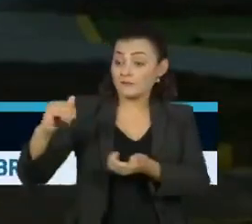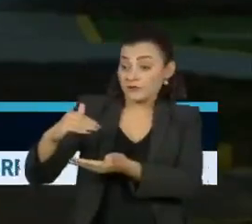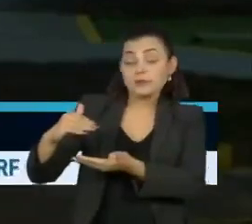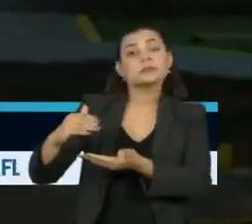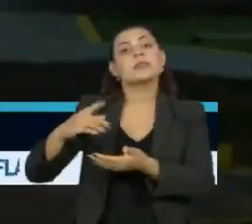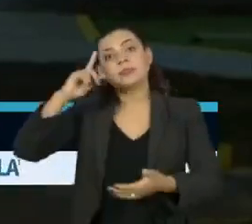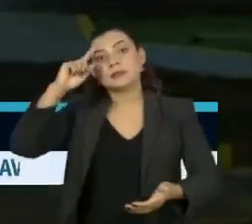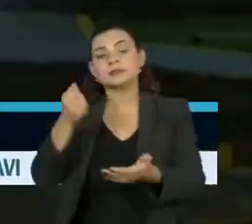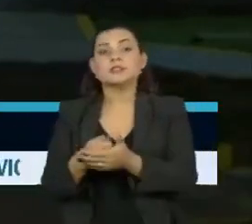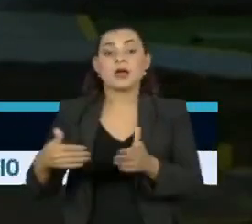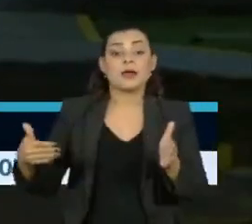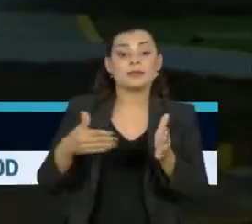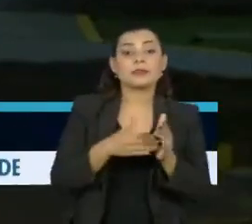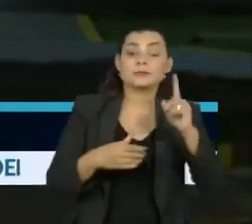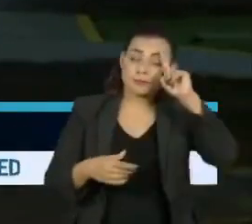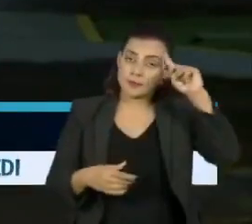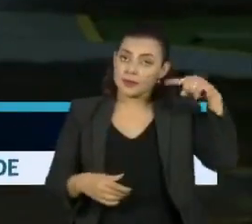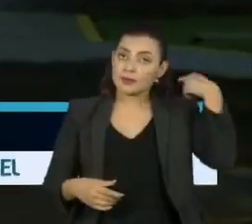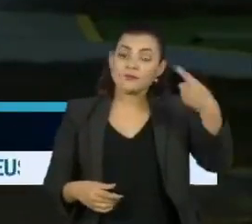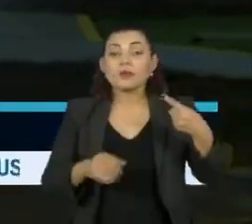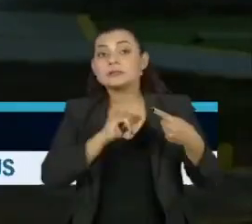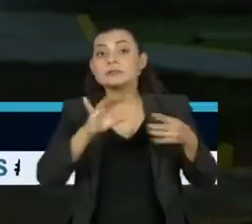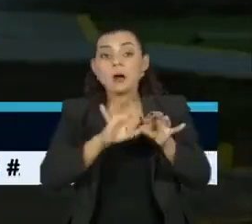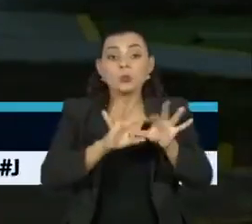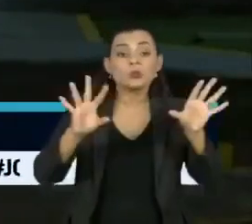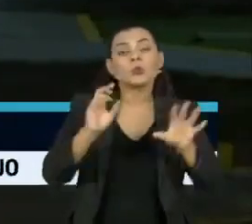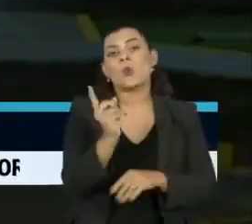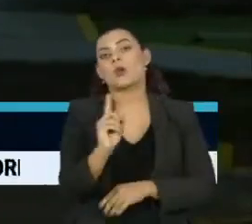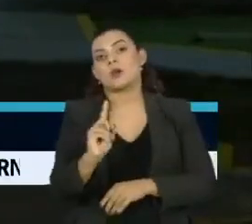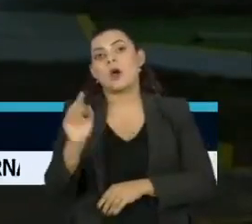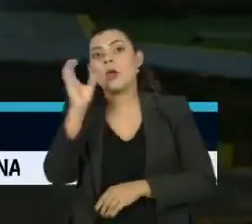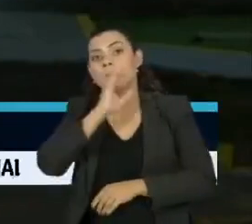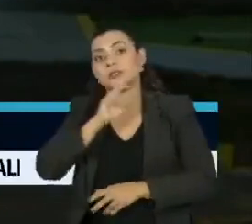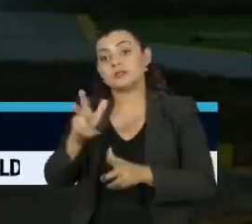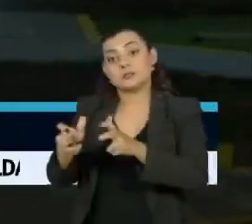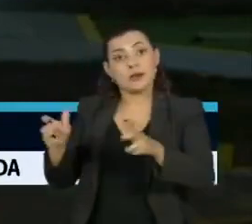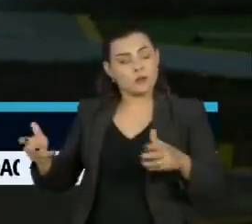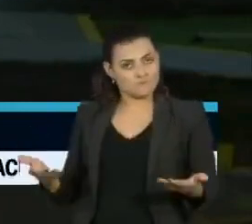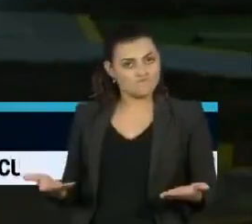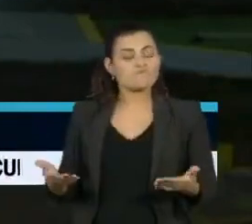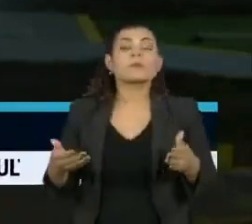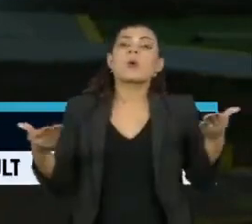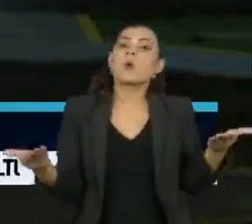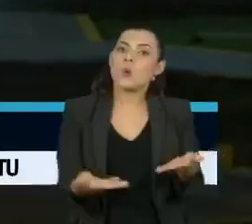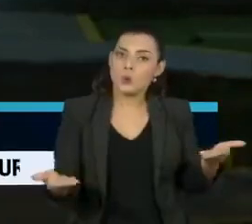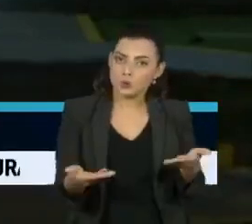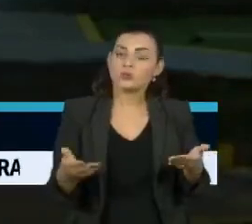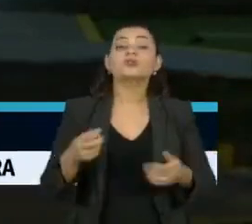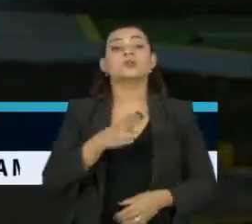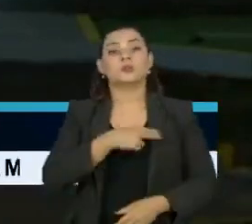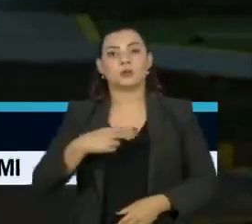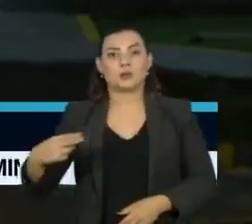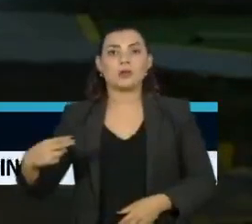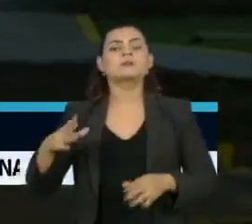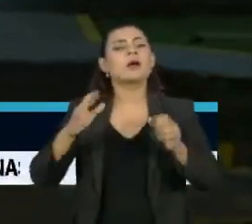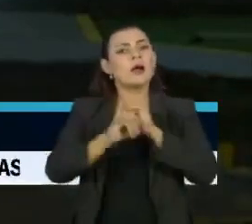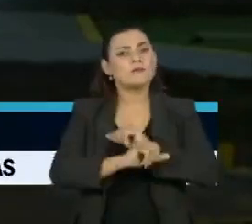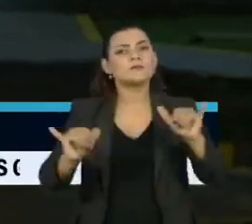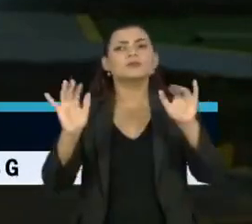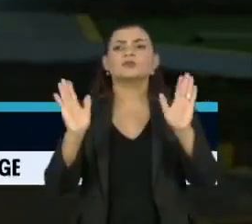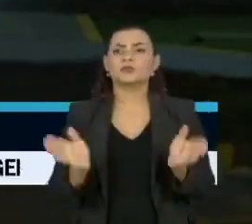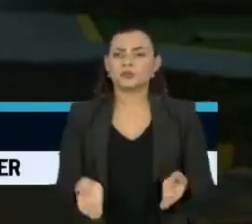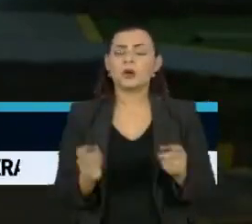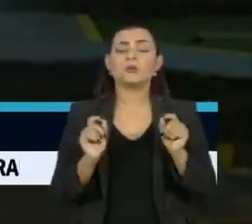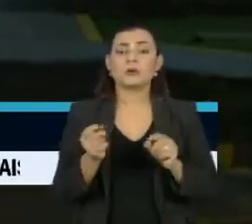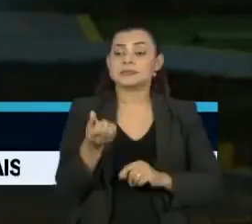definir até o começo da semana que vem se libera ou não o uso das vacinas. Hoje, a Indonésia anunciou que a Coronavac